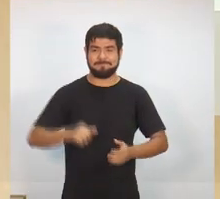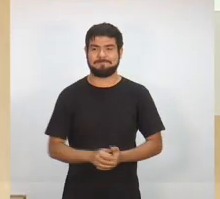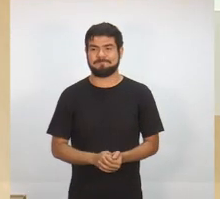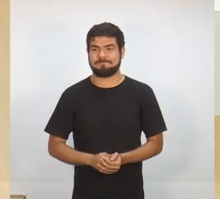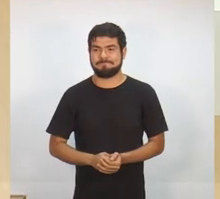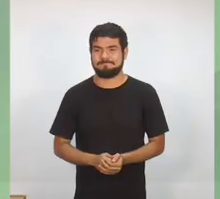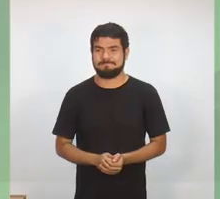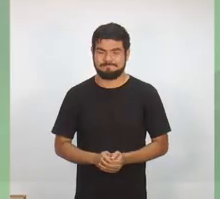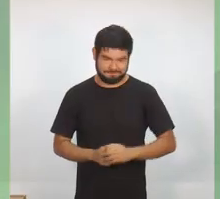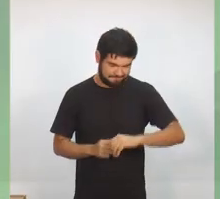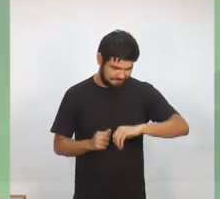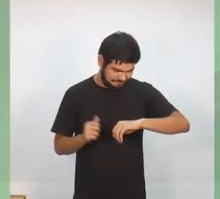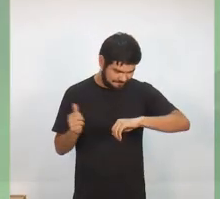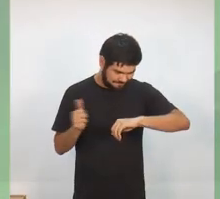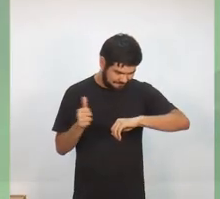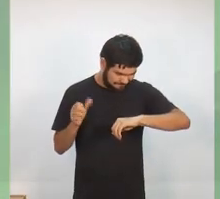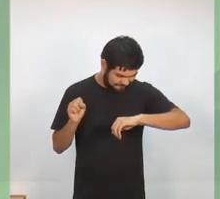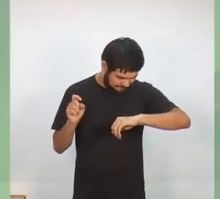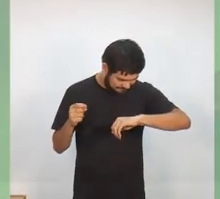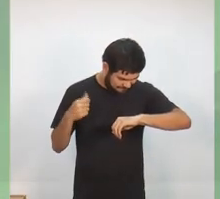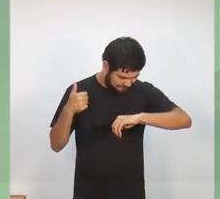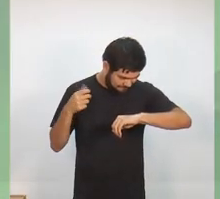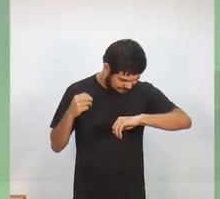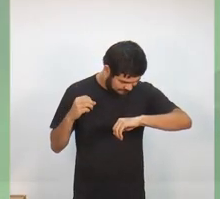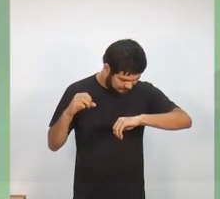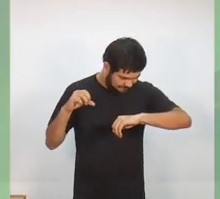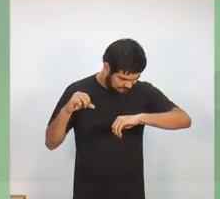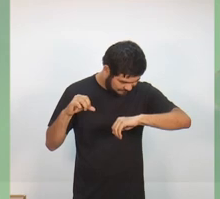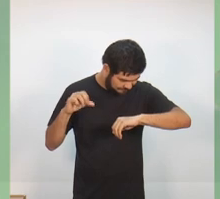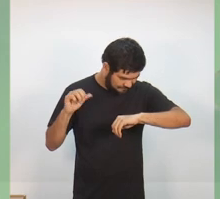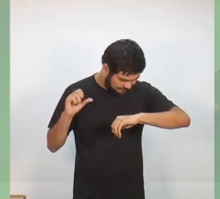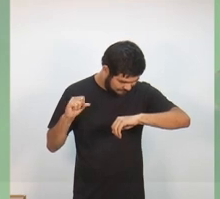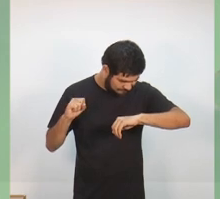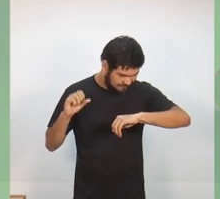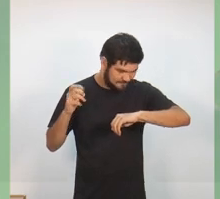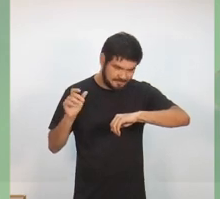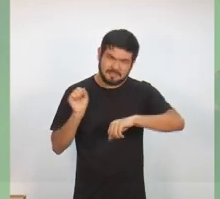Temos ainda 11 segundos, 10 segundos. Preciso encerrar.